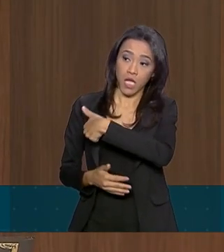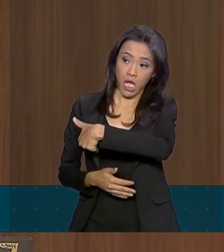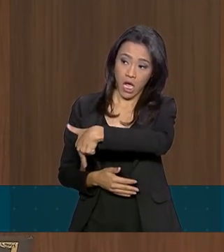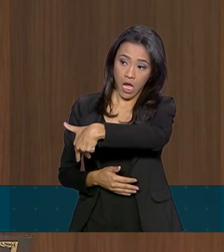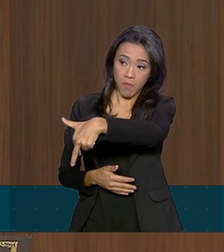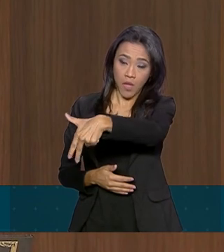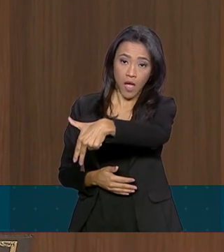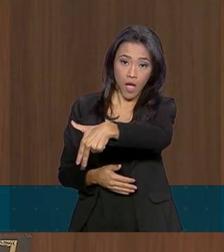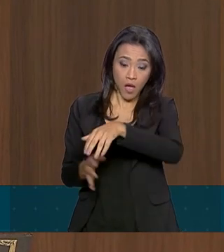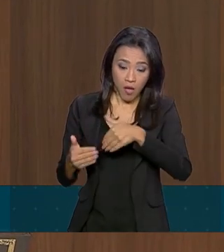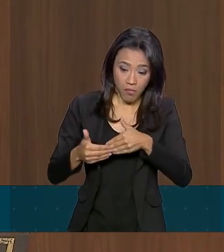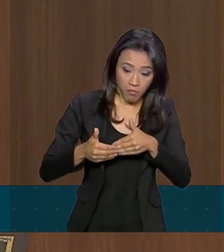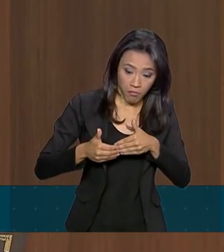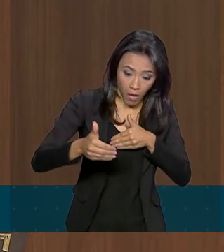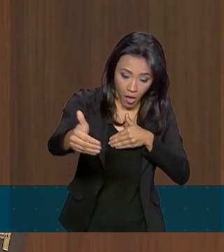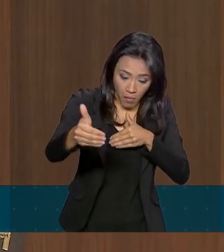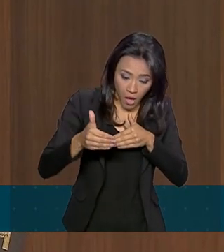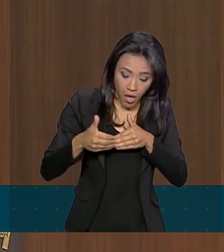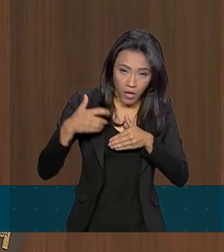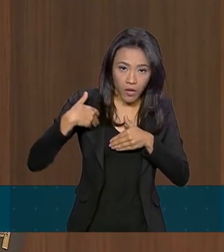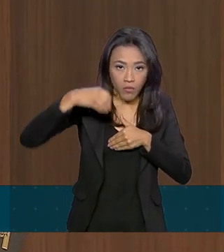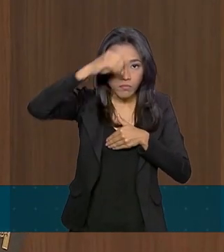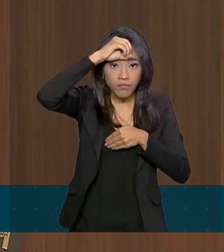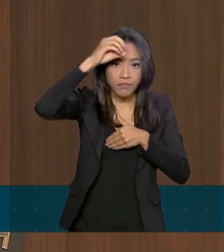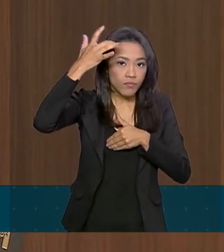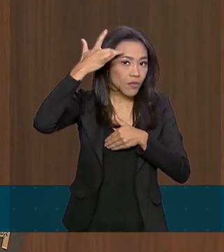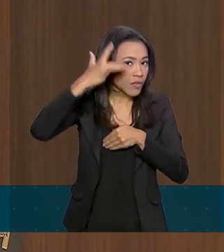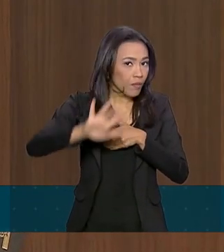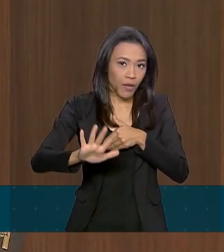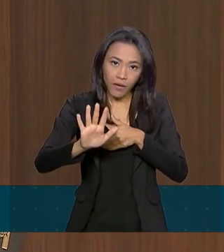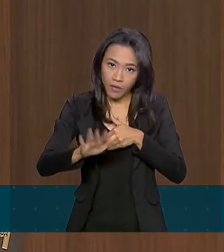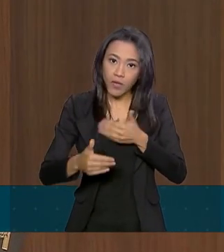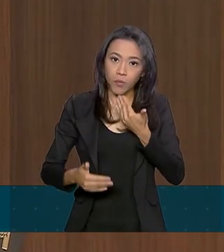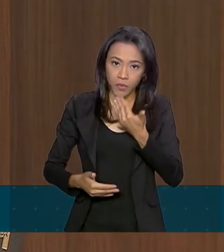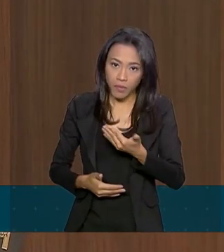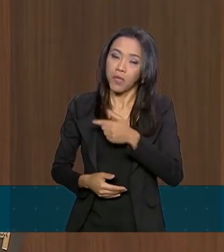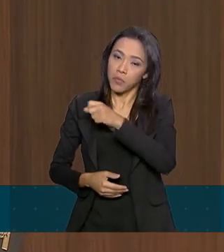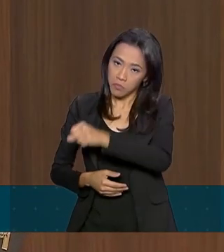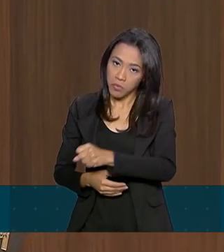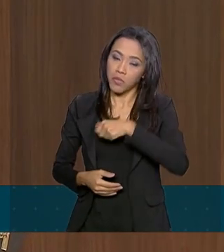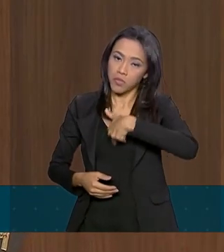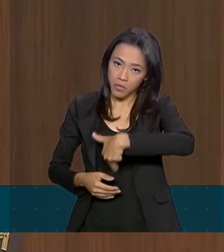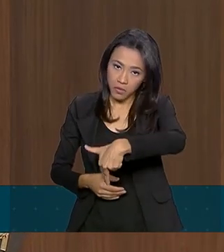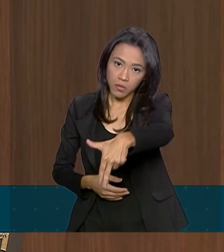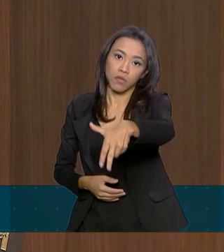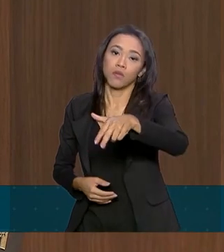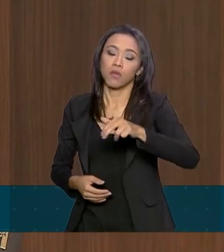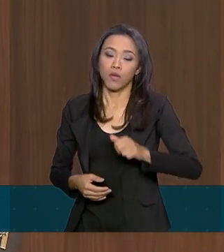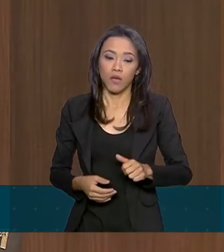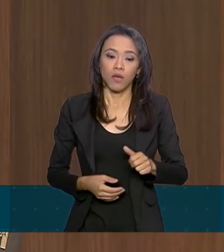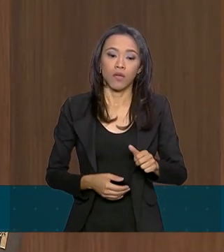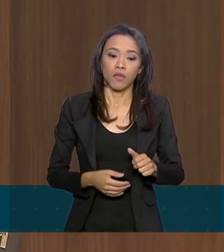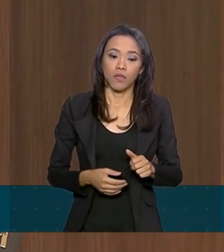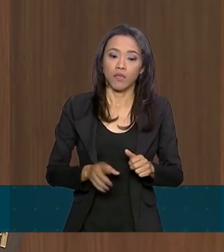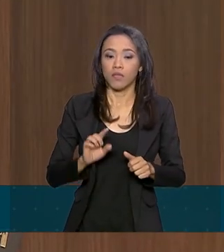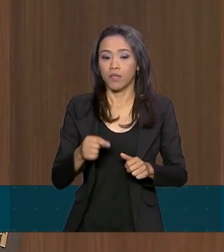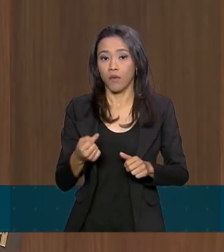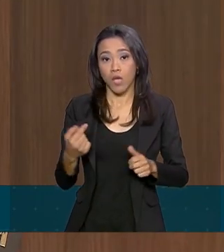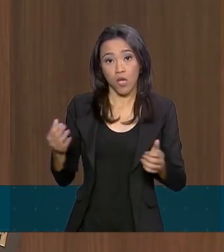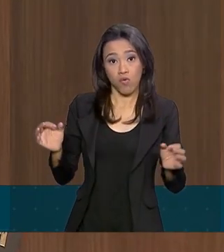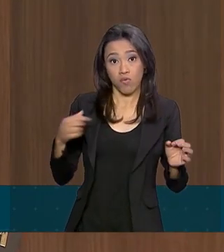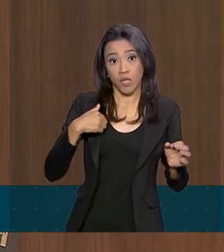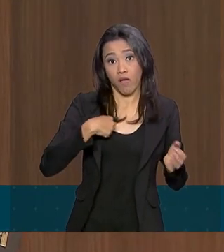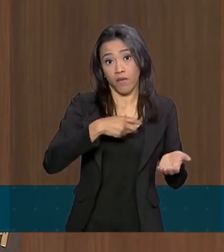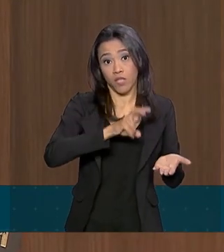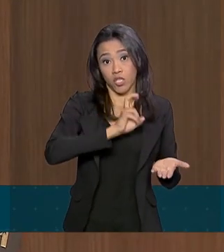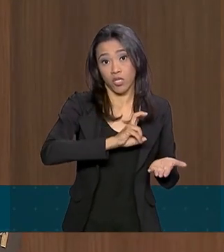quanto ele caminhou, eu não estou sabendo. Porque eu acabei uma cirurgia agora, desci e já vou subir para outra. Então, é